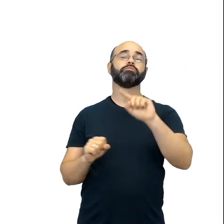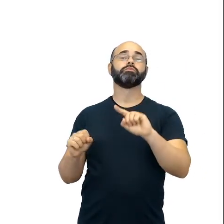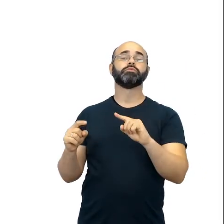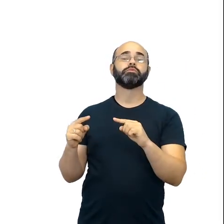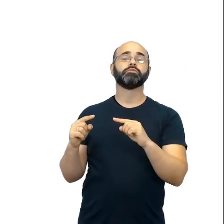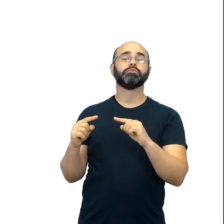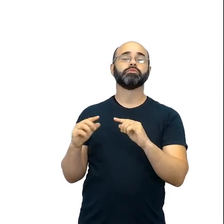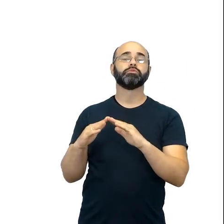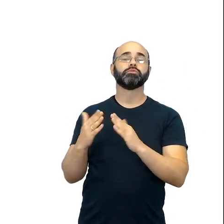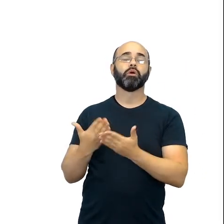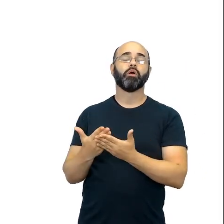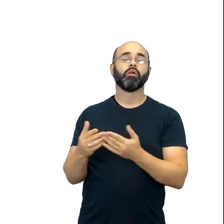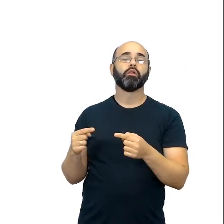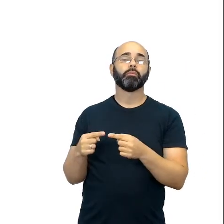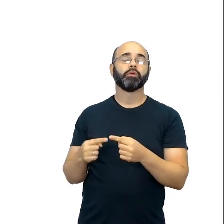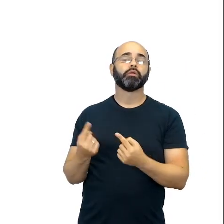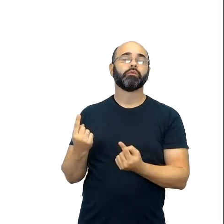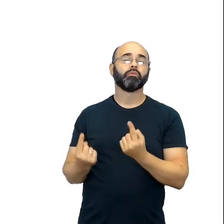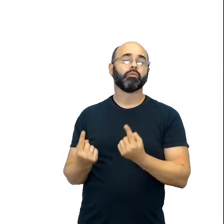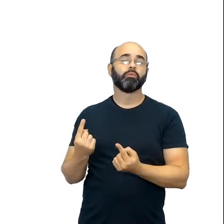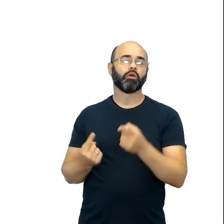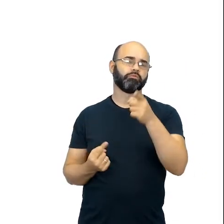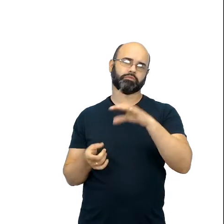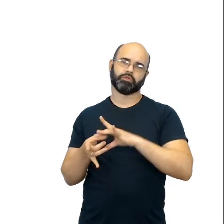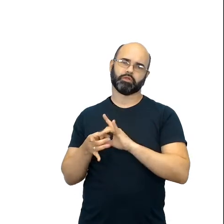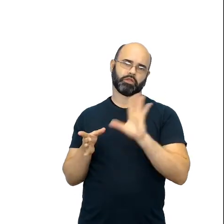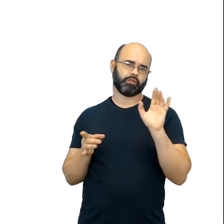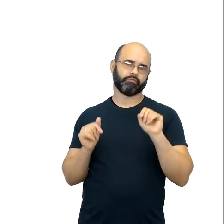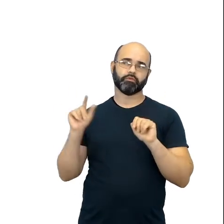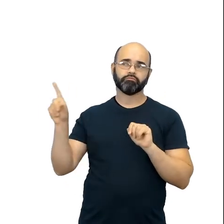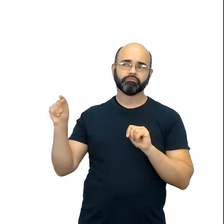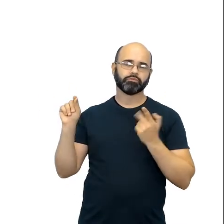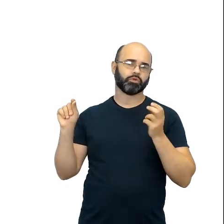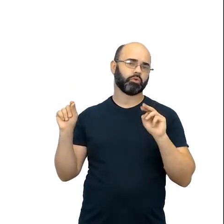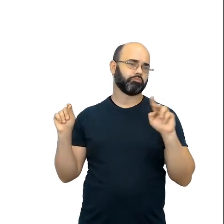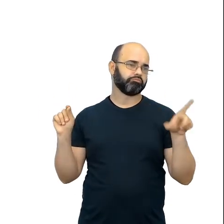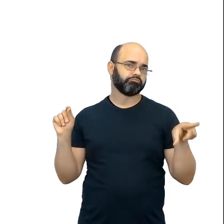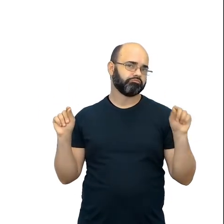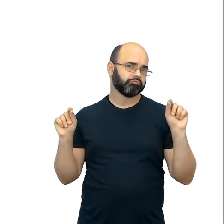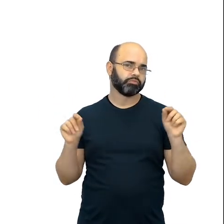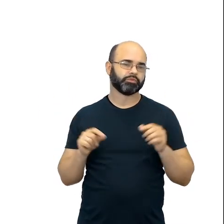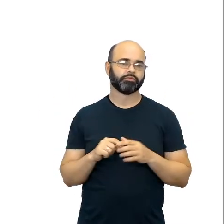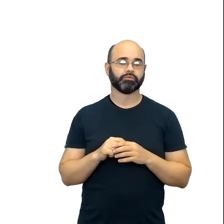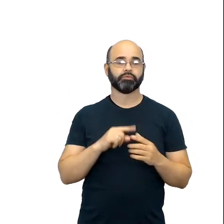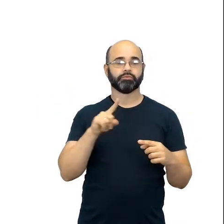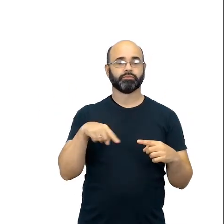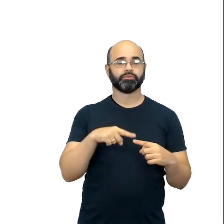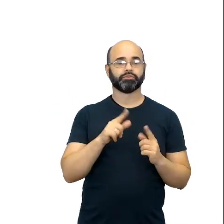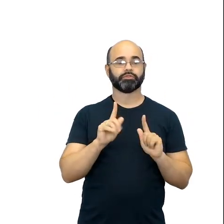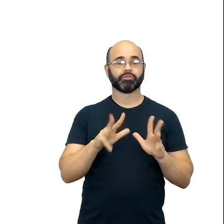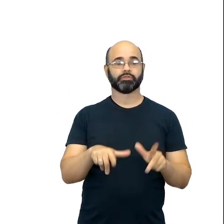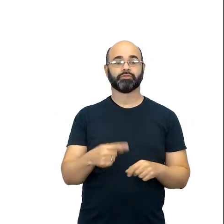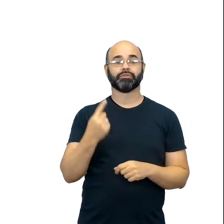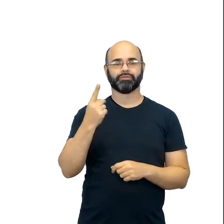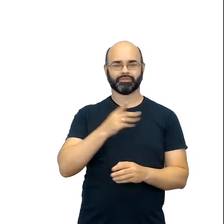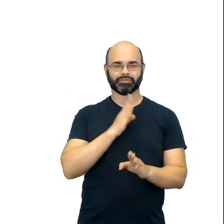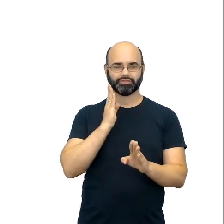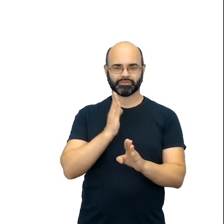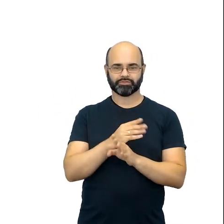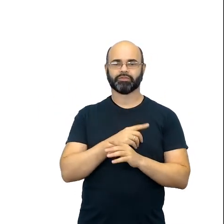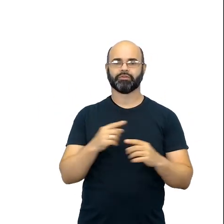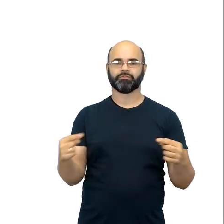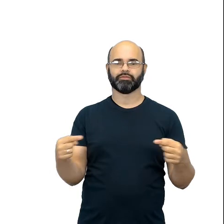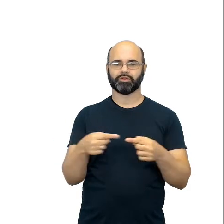adequada. O objetivo geral 1 é identificar e estabelecer relações entre as habilidades essenciais